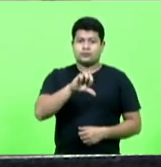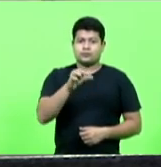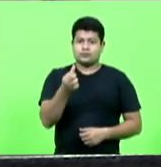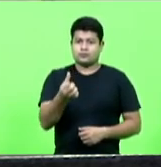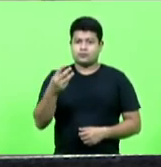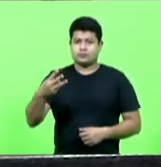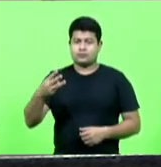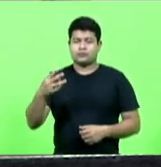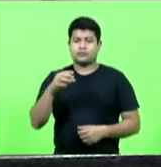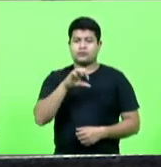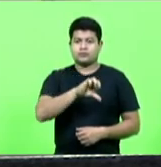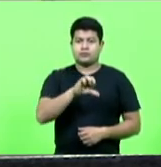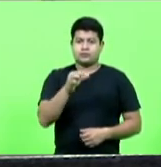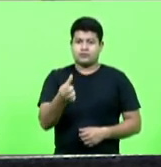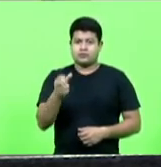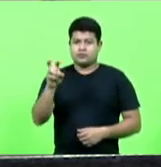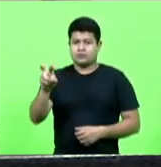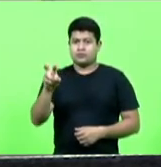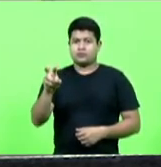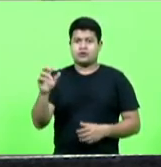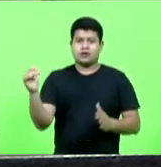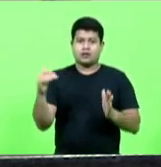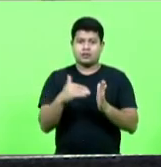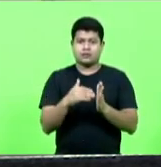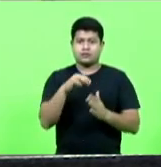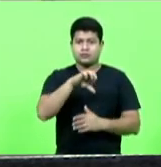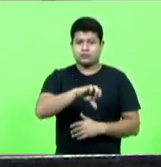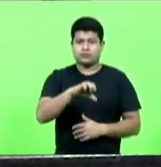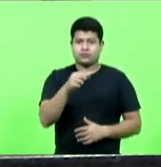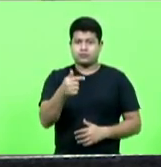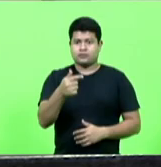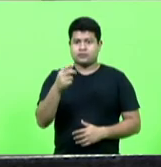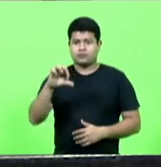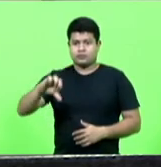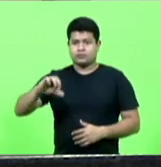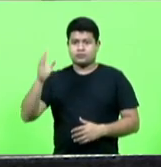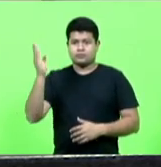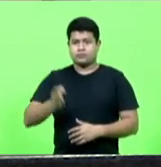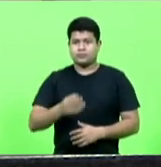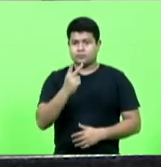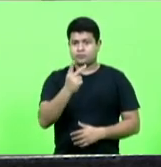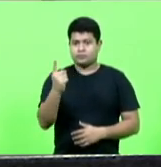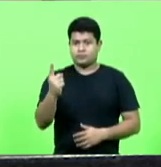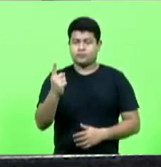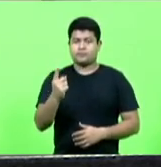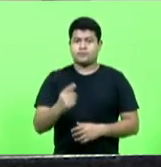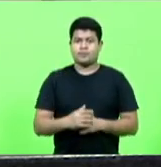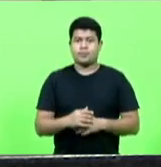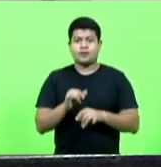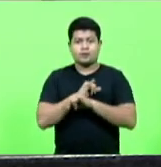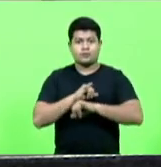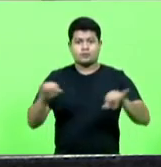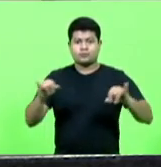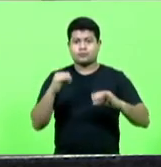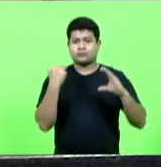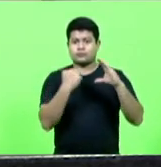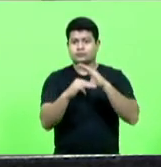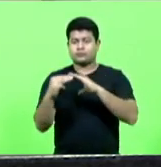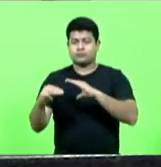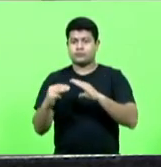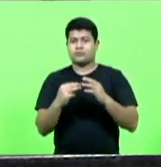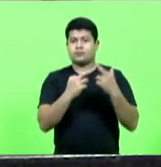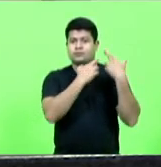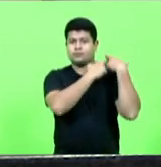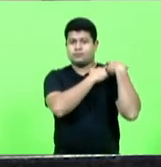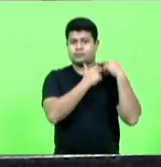963, 965 a 979, barra 2021, e comunicou que encaminhará aos destinatários